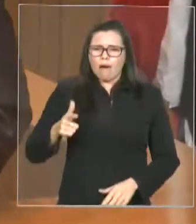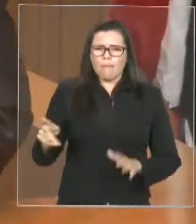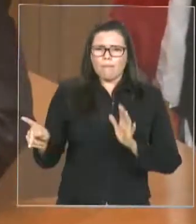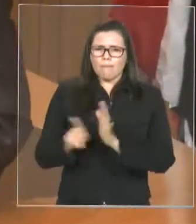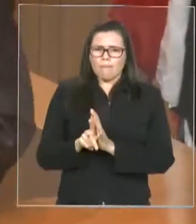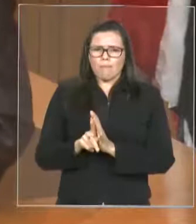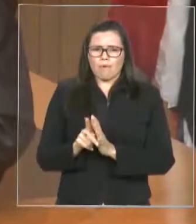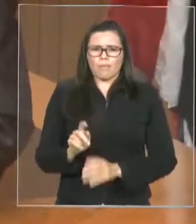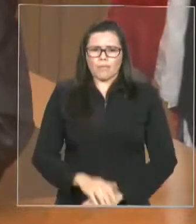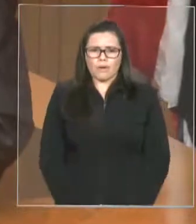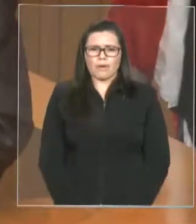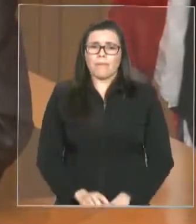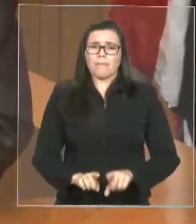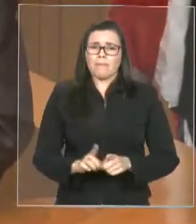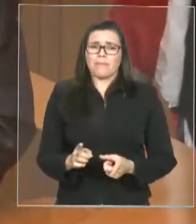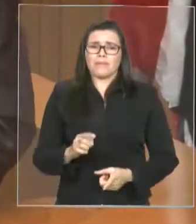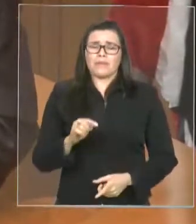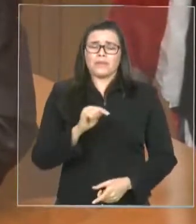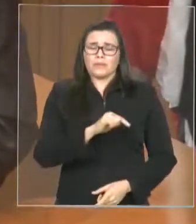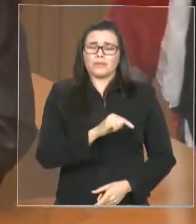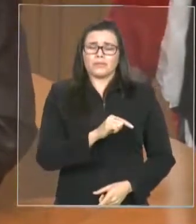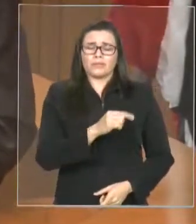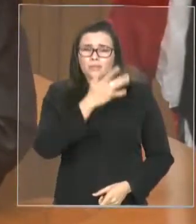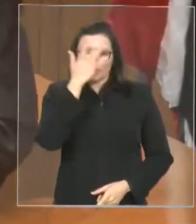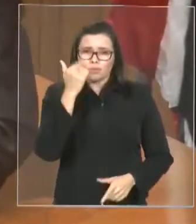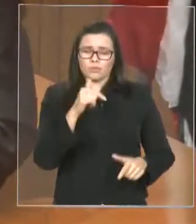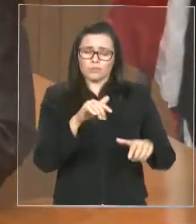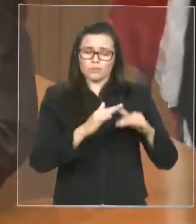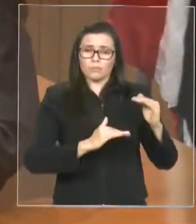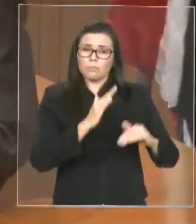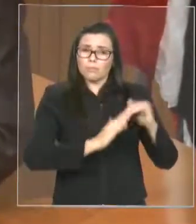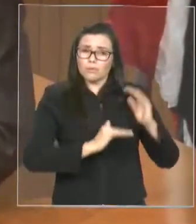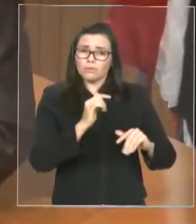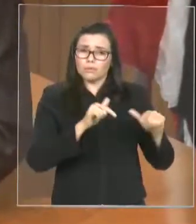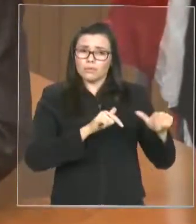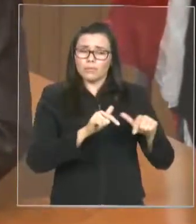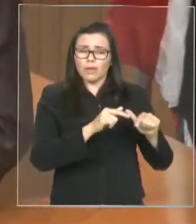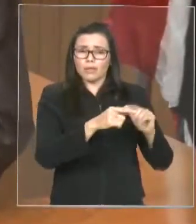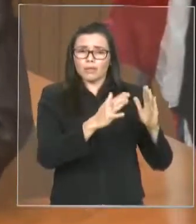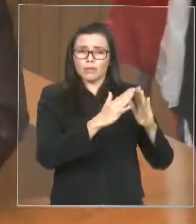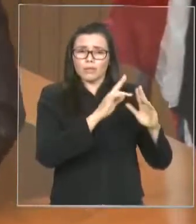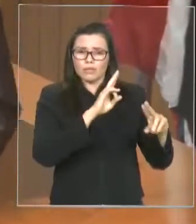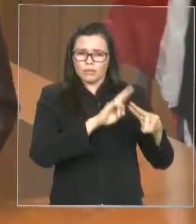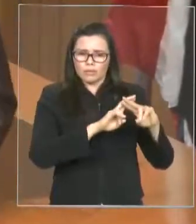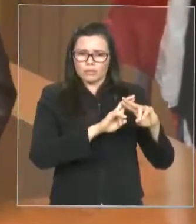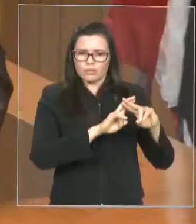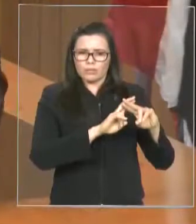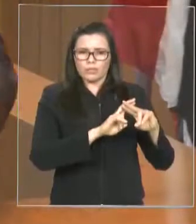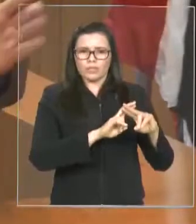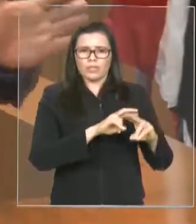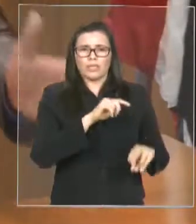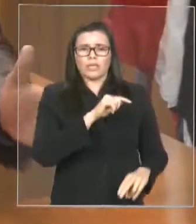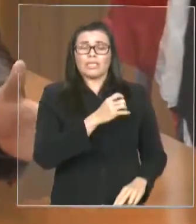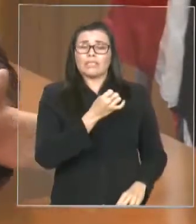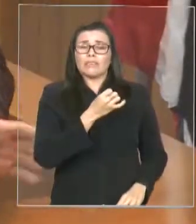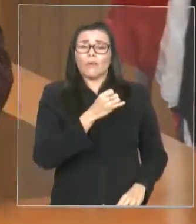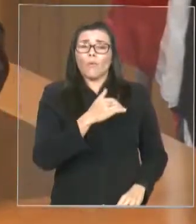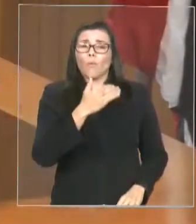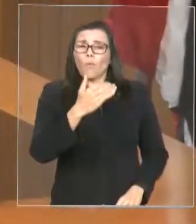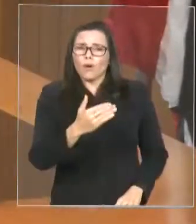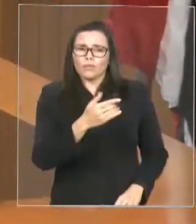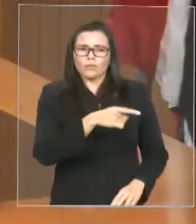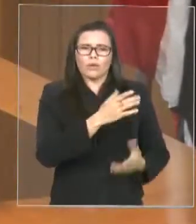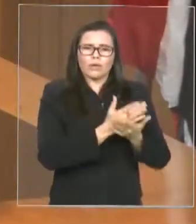apenas, digamos assim, a viver sobre a eterna ameaça que o sistema prisional